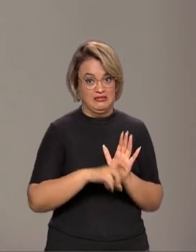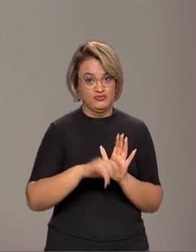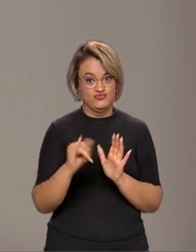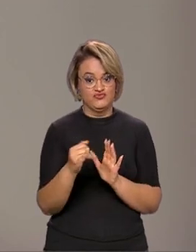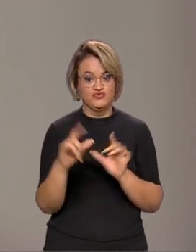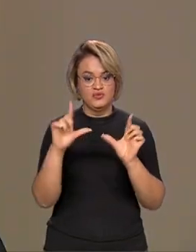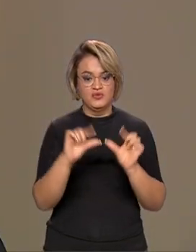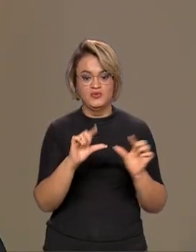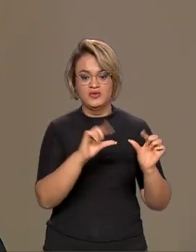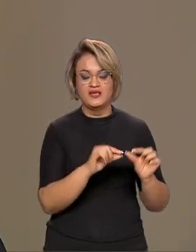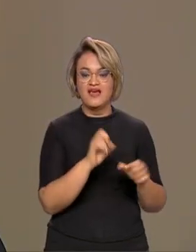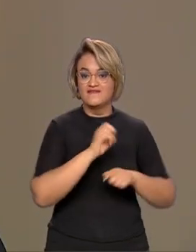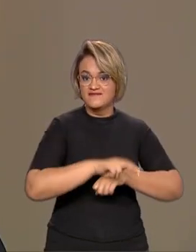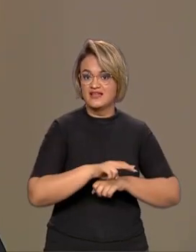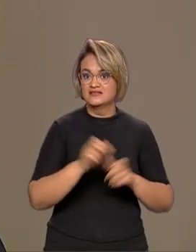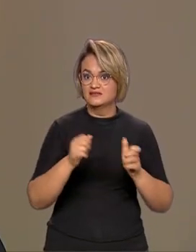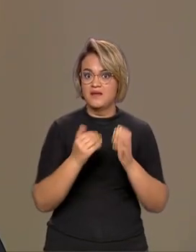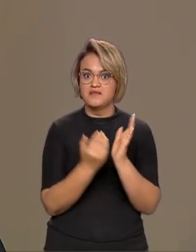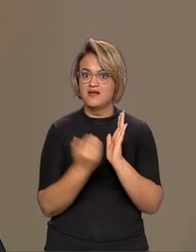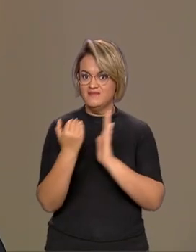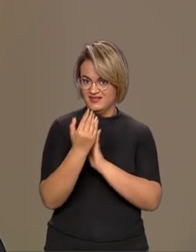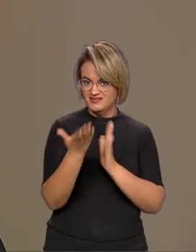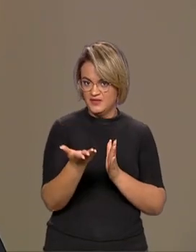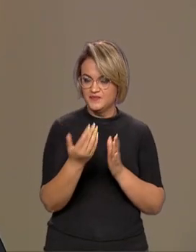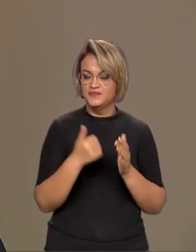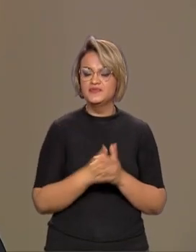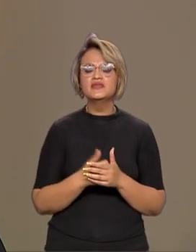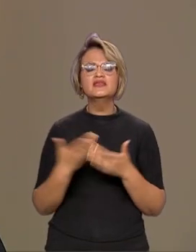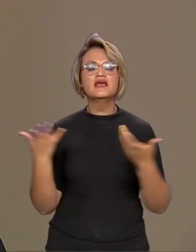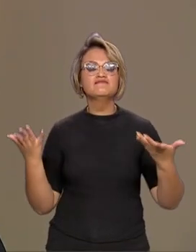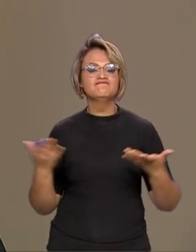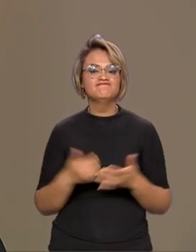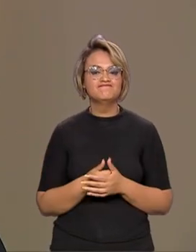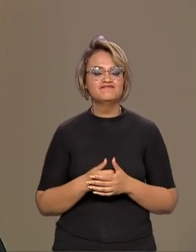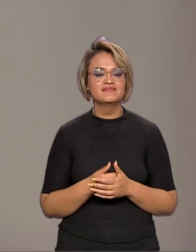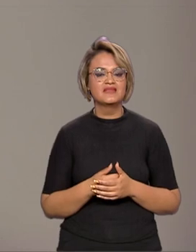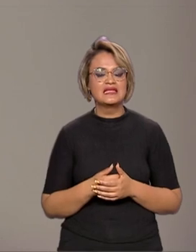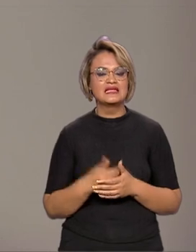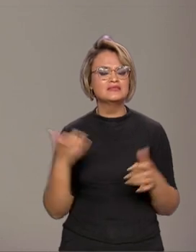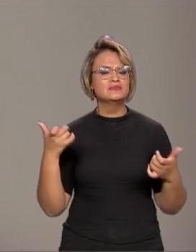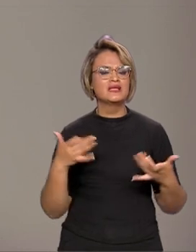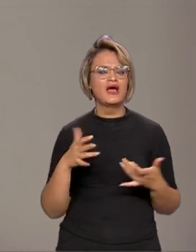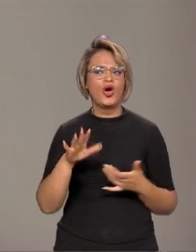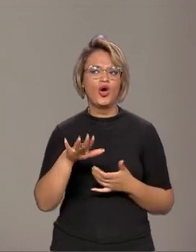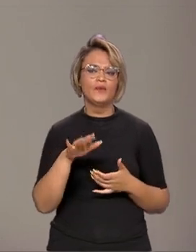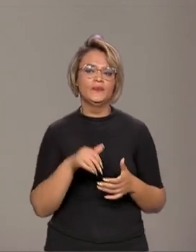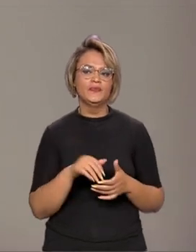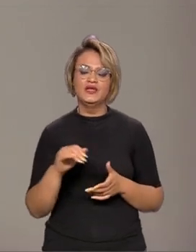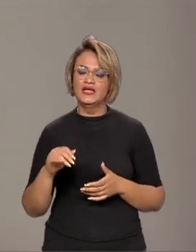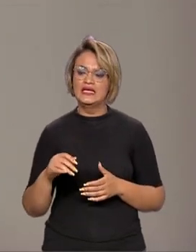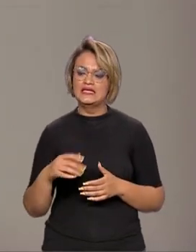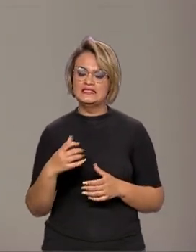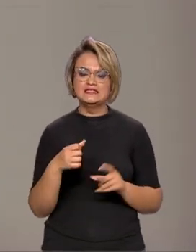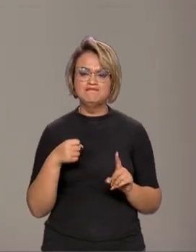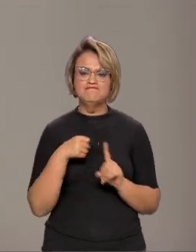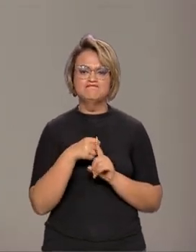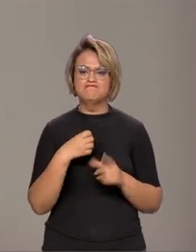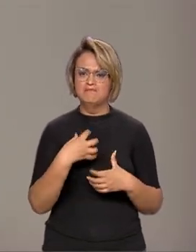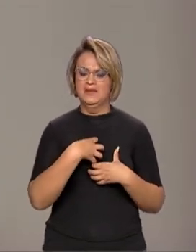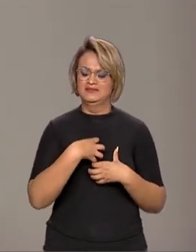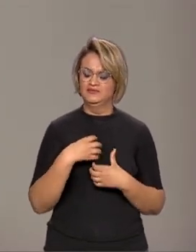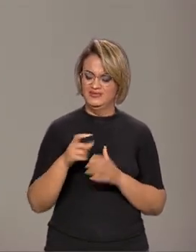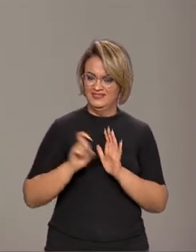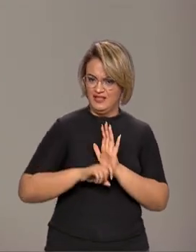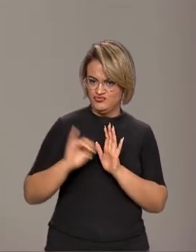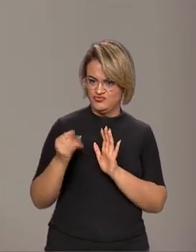esse número de vagas pode crescer muito mais, né? Eu vou pedir para senhor explicar, para quem nos acompanha, como que se dá esse impacto de uma taxa de